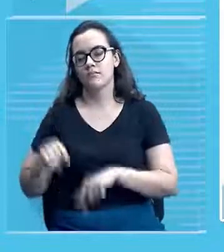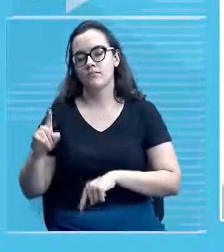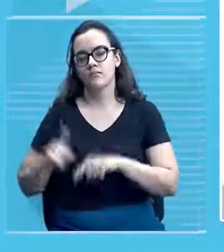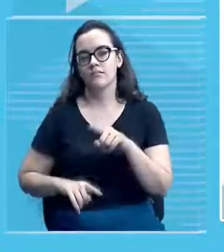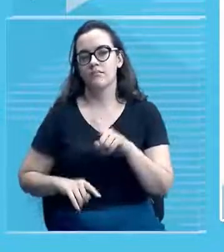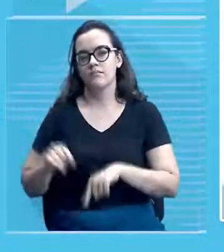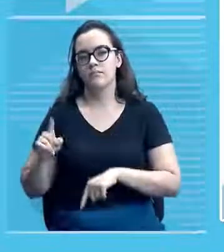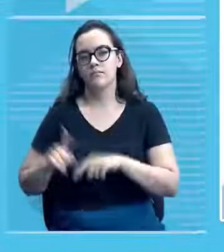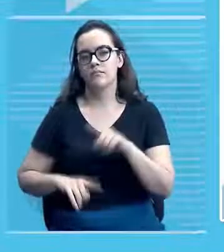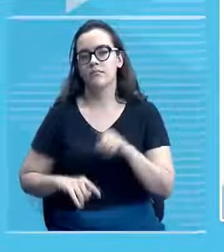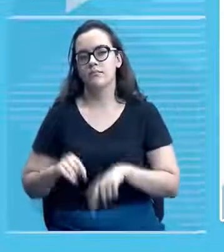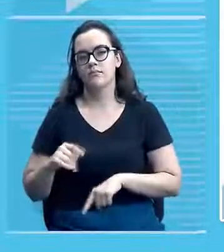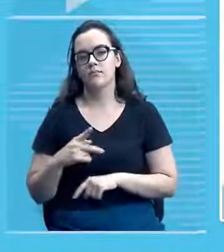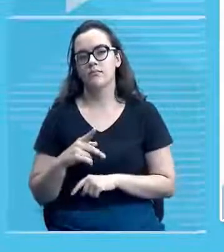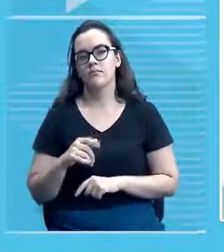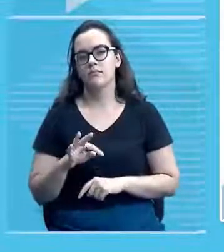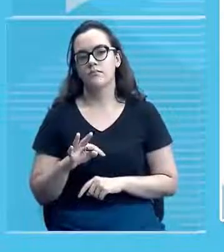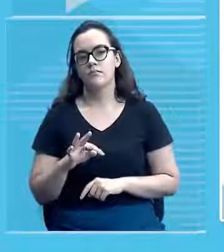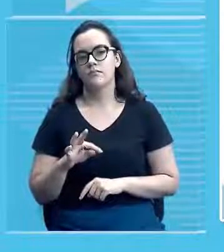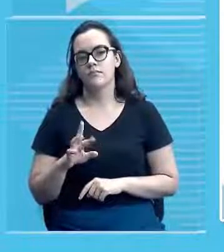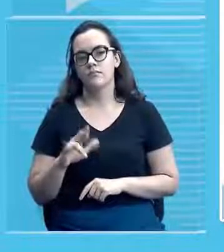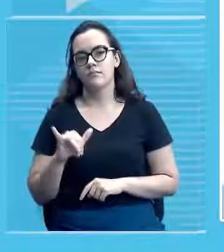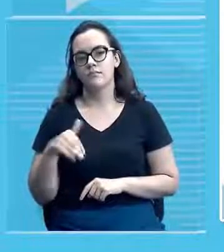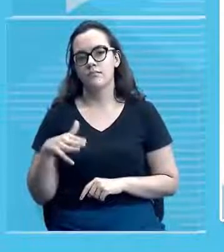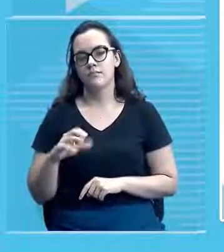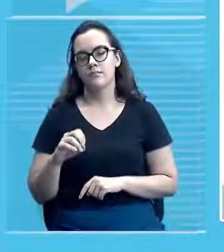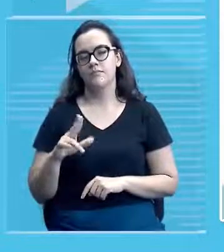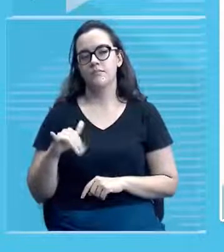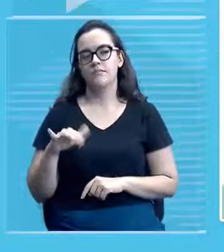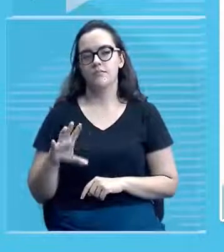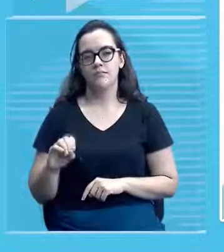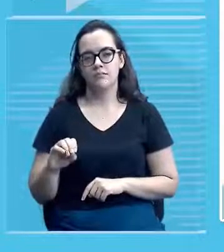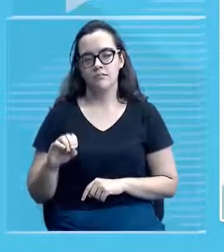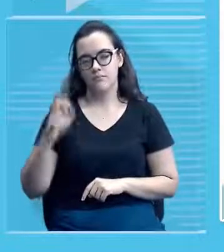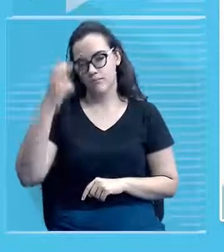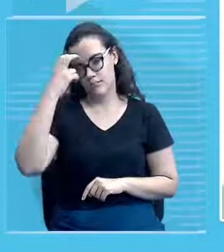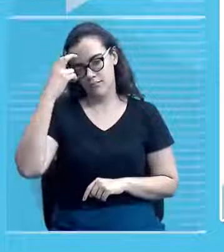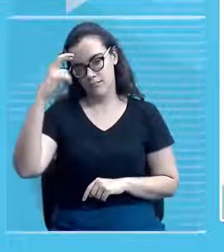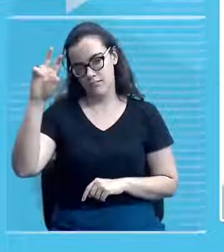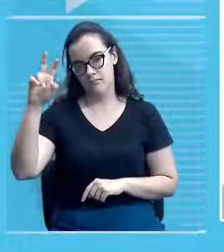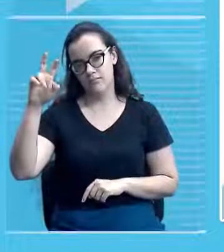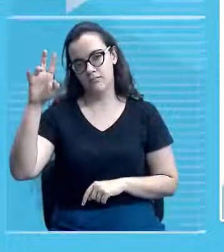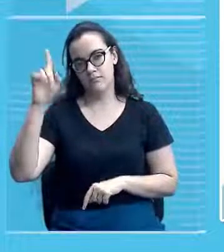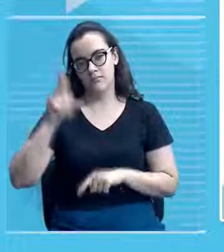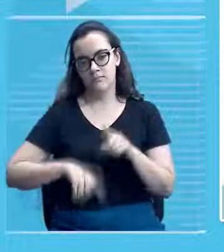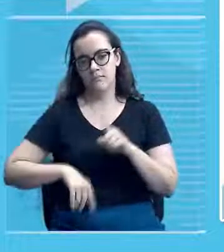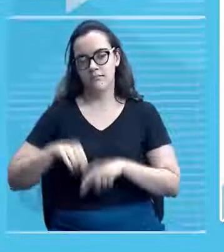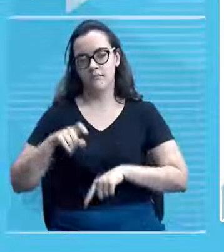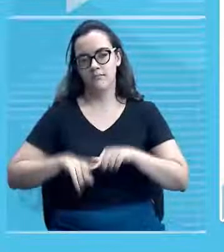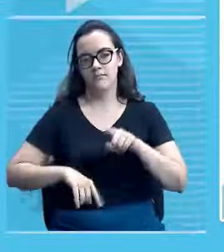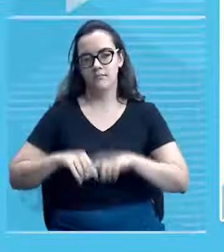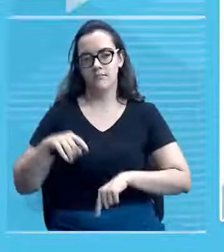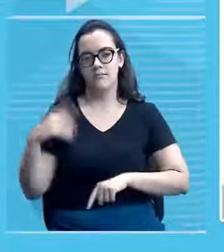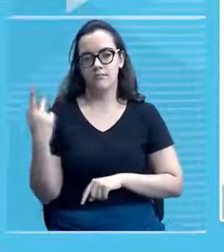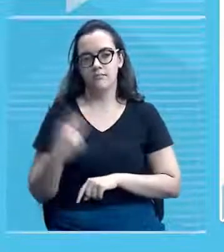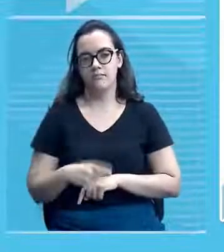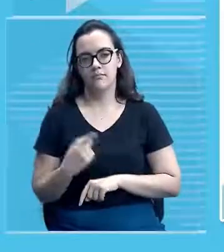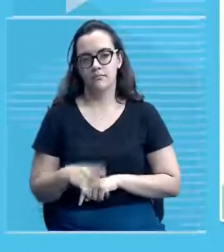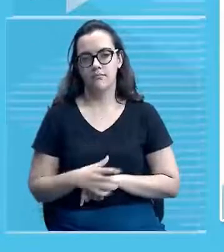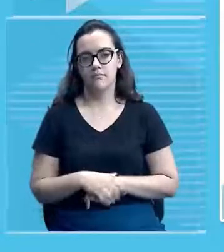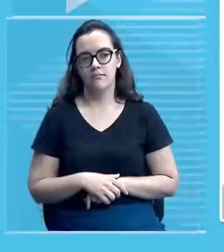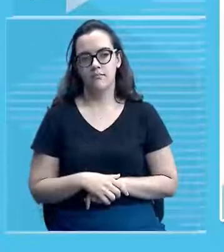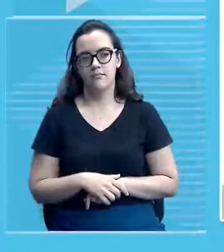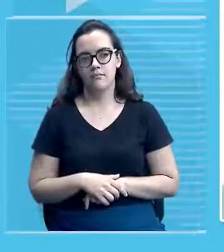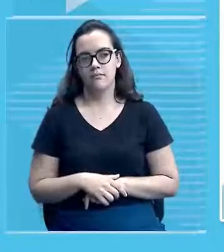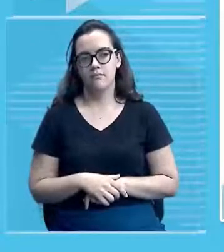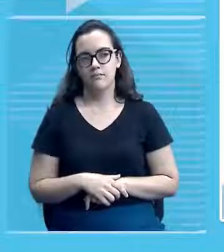material, né? Ou seja, o material que nós estamos abordando no momento, é do nosso estado. E aí, essas escadas